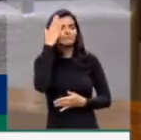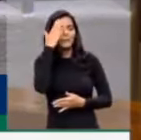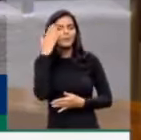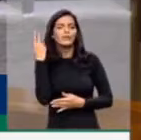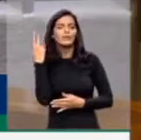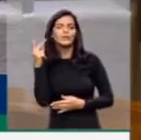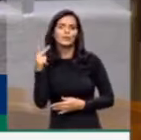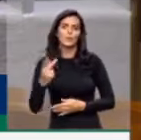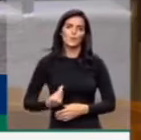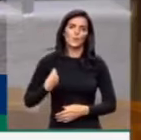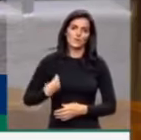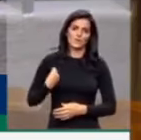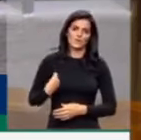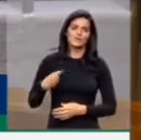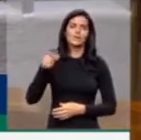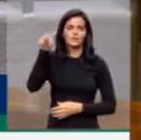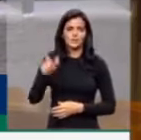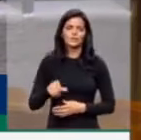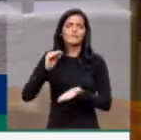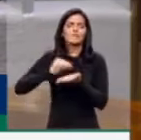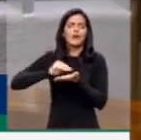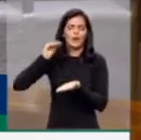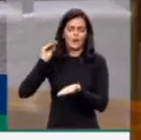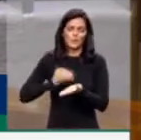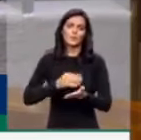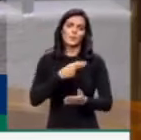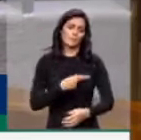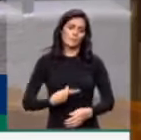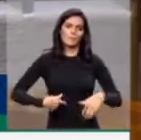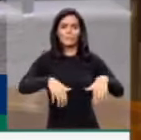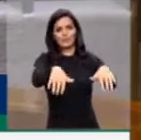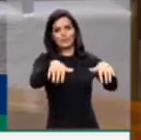O senhor faz muita falta ao comando desse país.